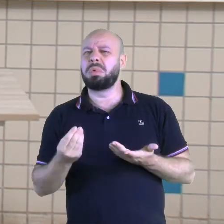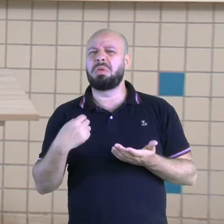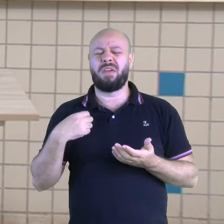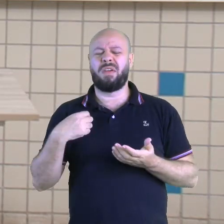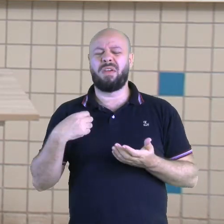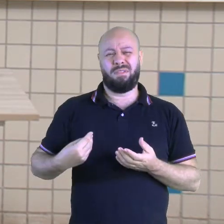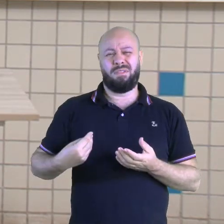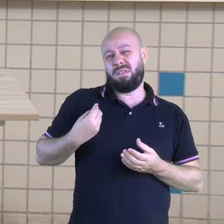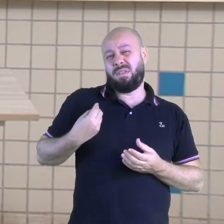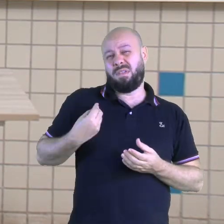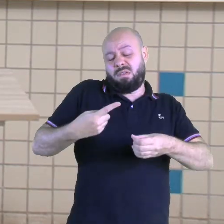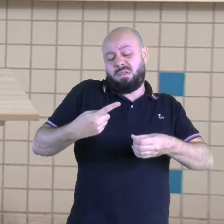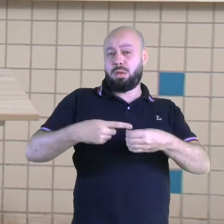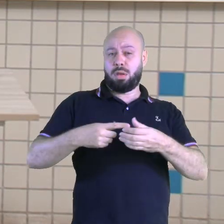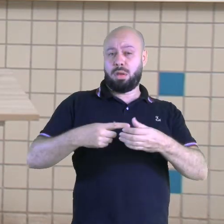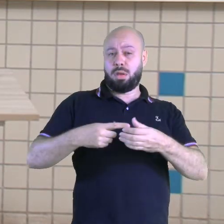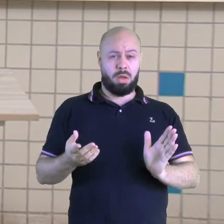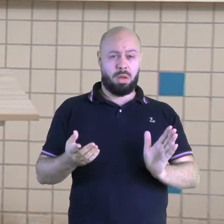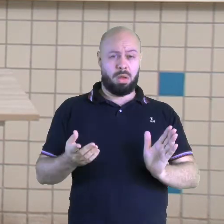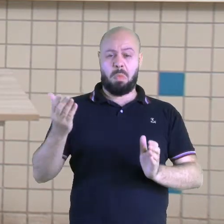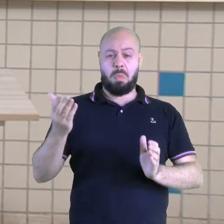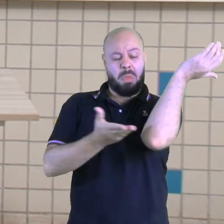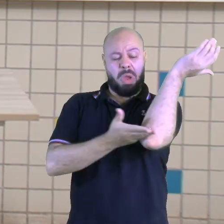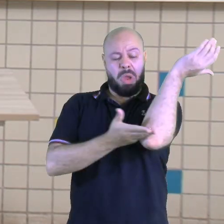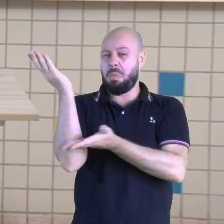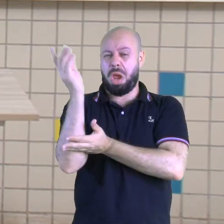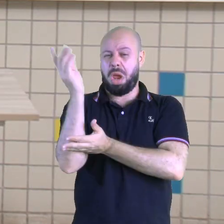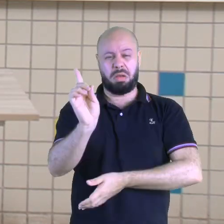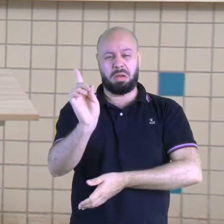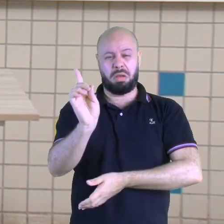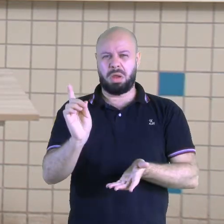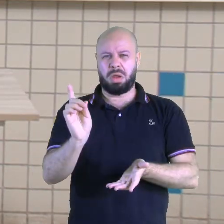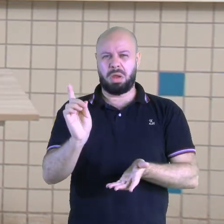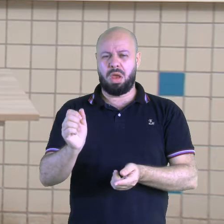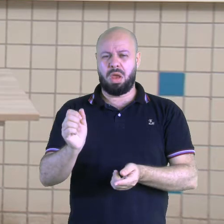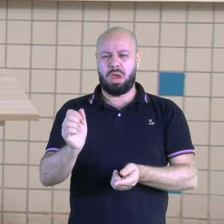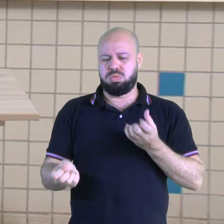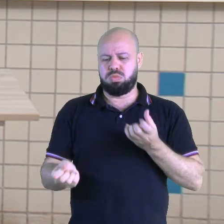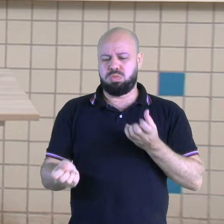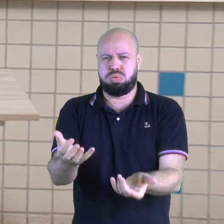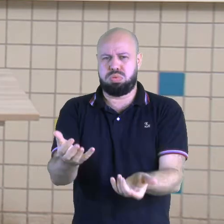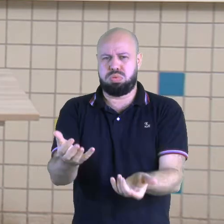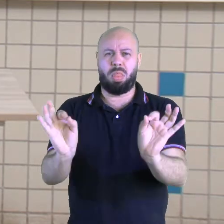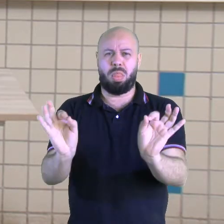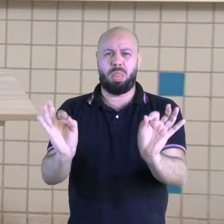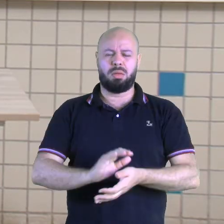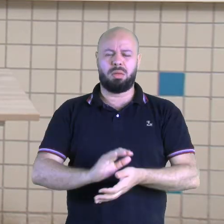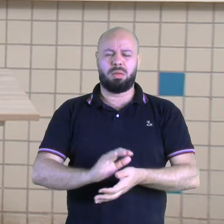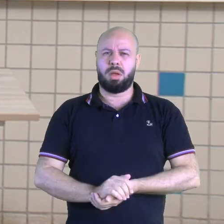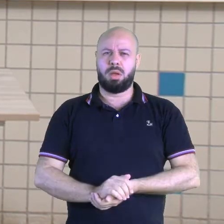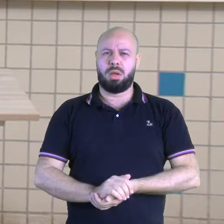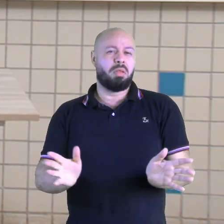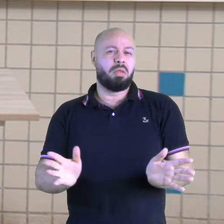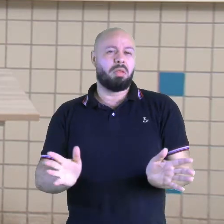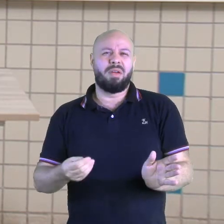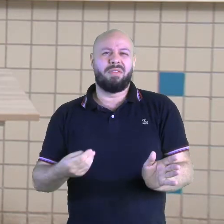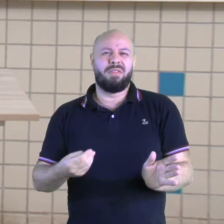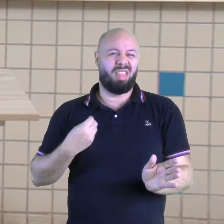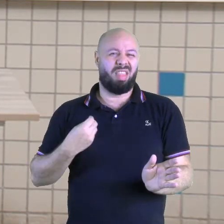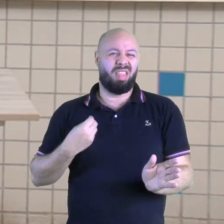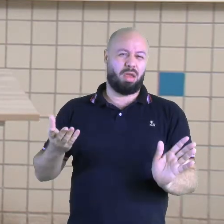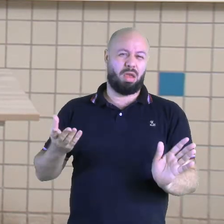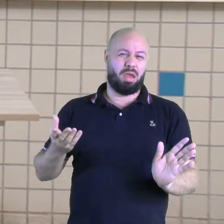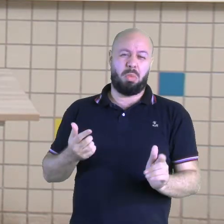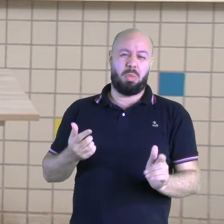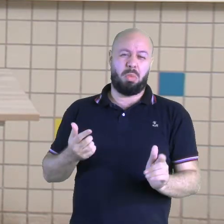cidade, eu não vou desmatar, eu não vou tacar fogo em nada, então eu não levo problema para o meu ambiente.